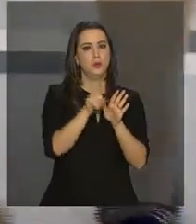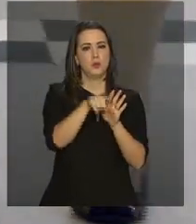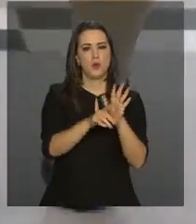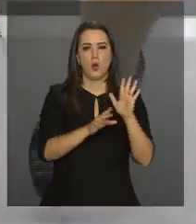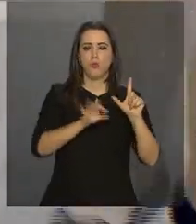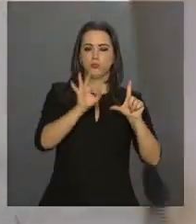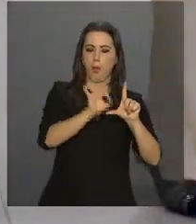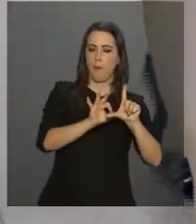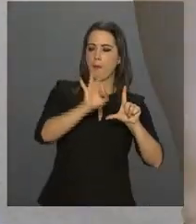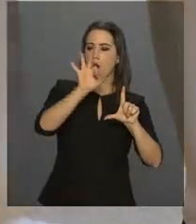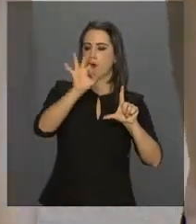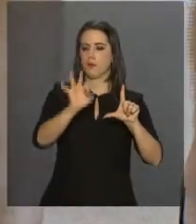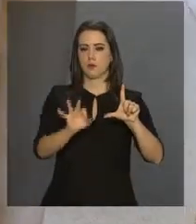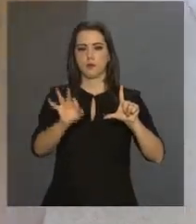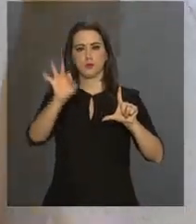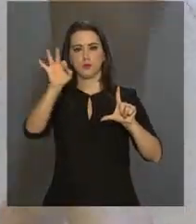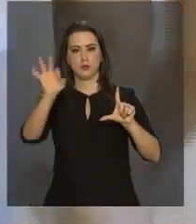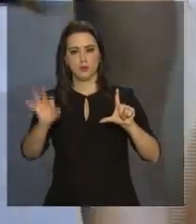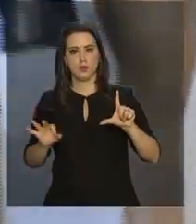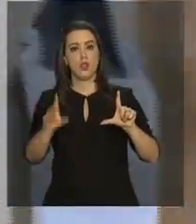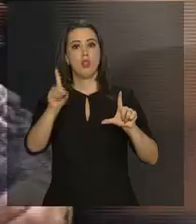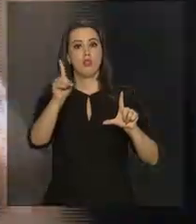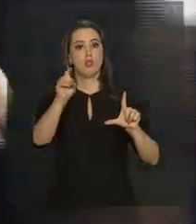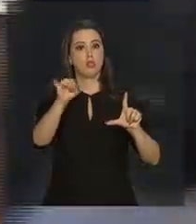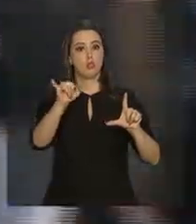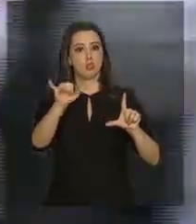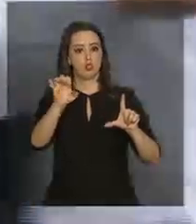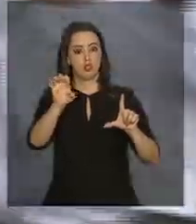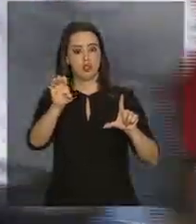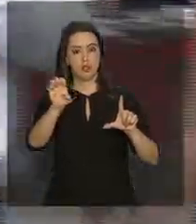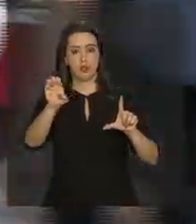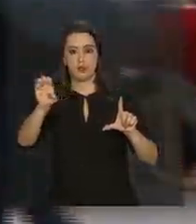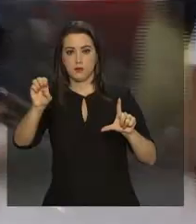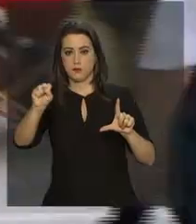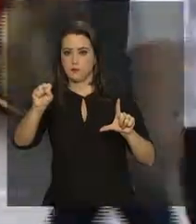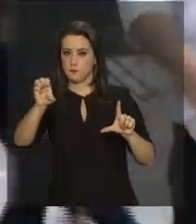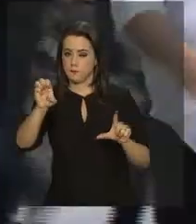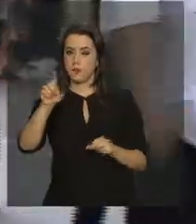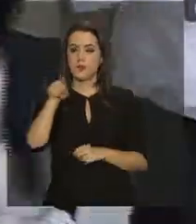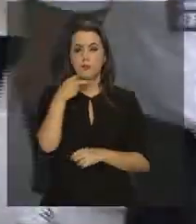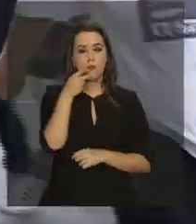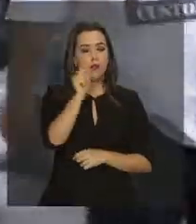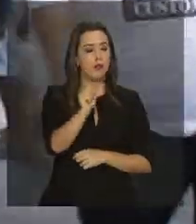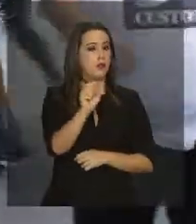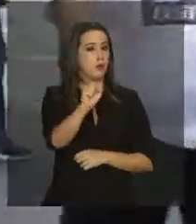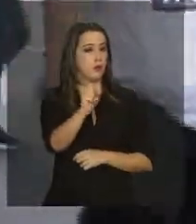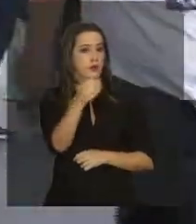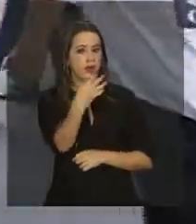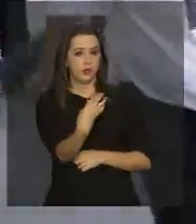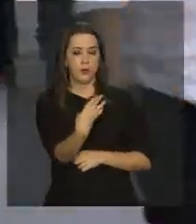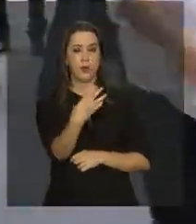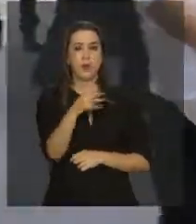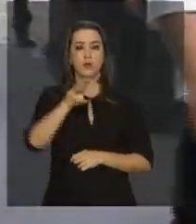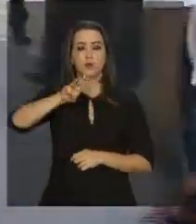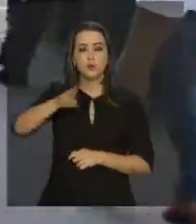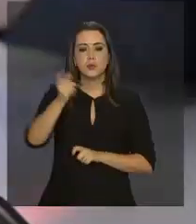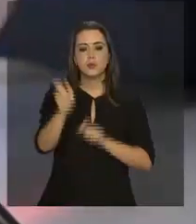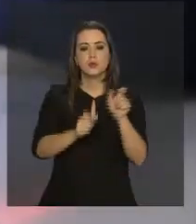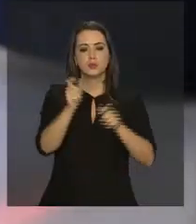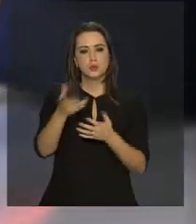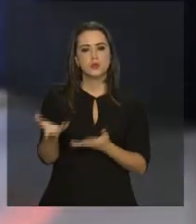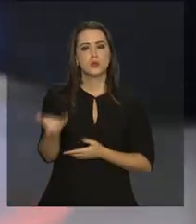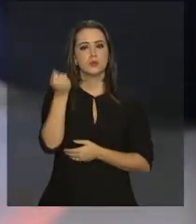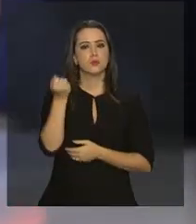Estatísticas e Estudos Socioeconômicos, o de EES, 84 milhões de brasileiros receberão o 13º.